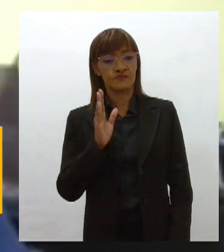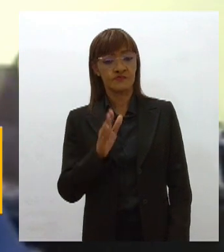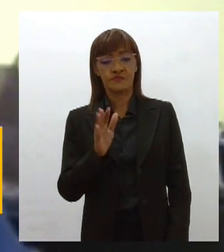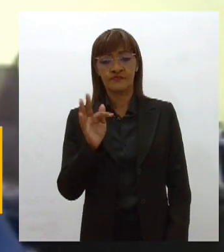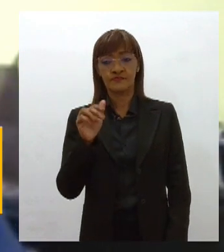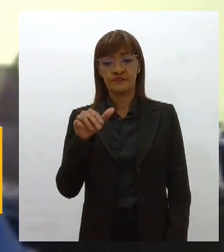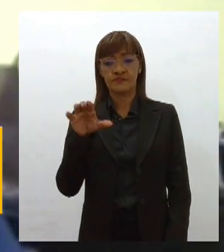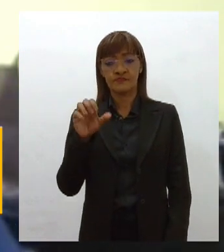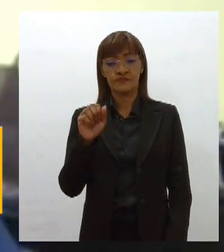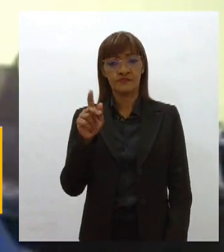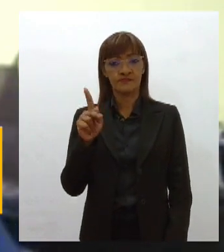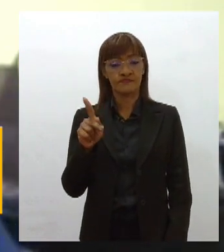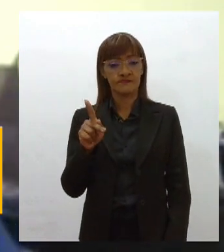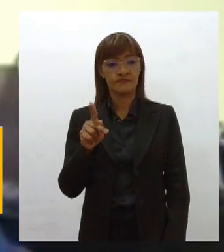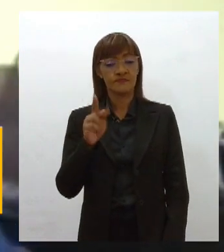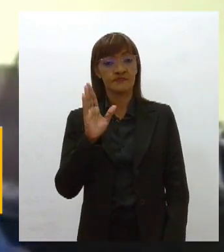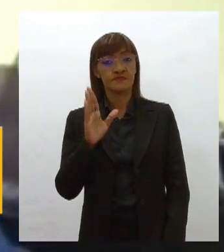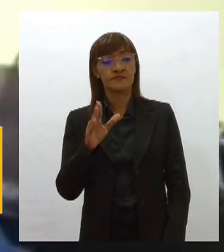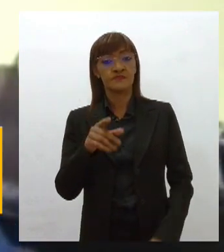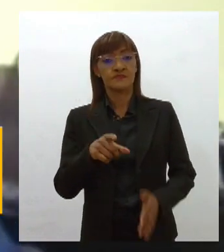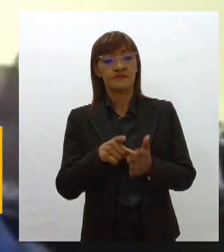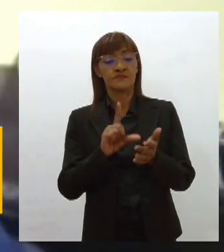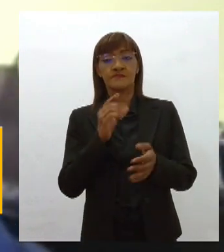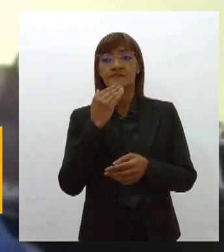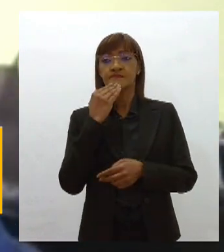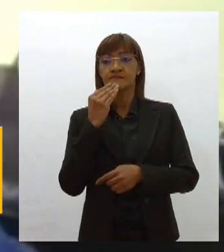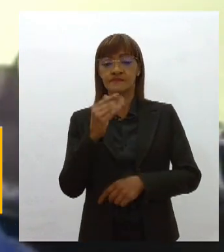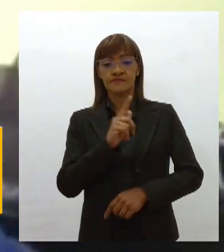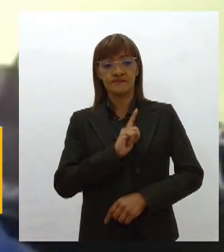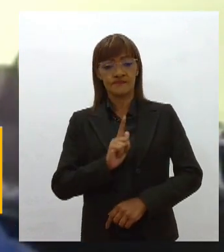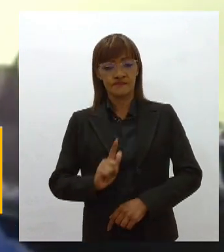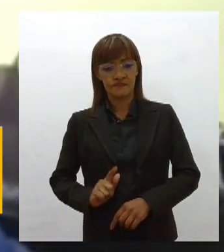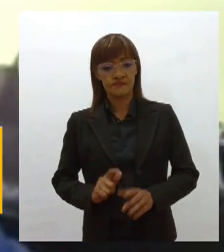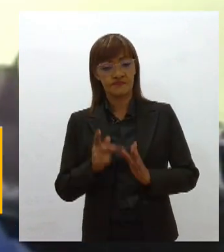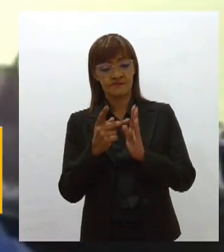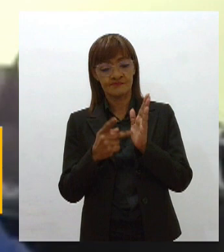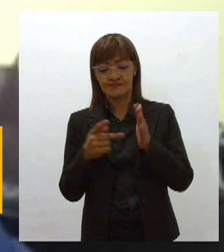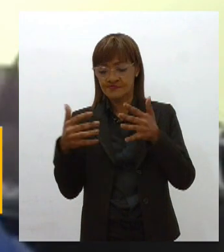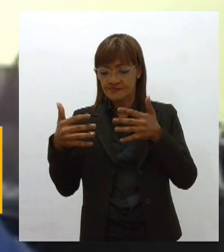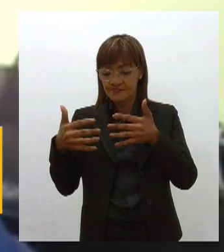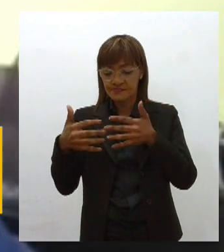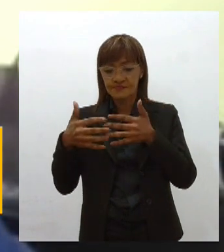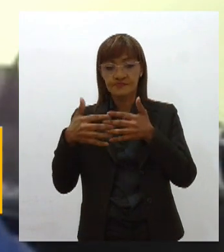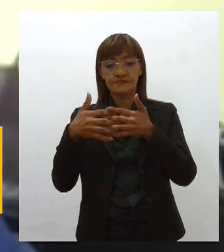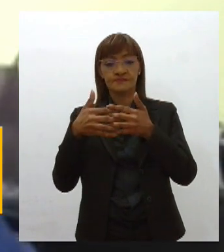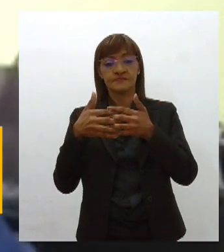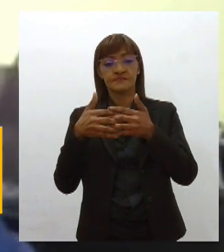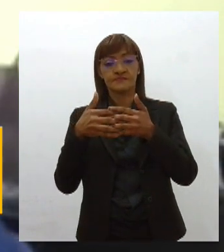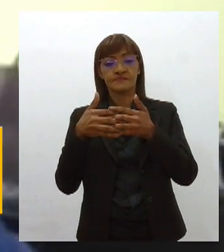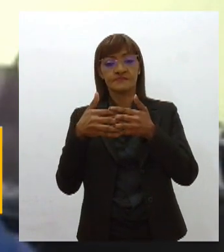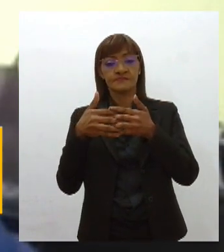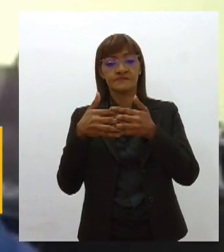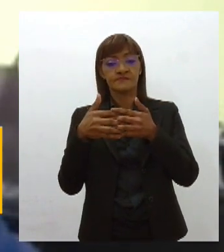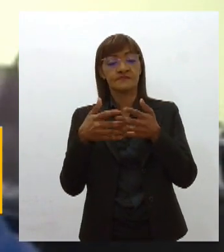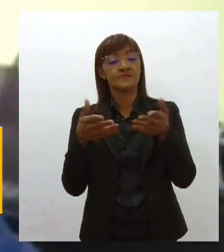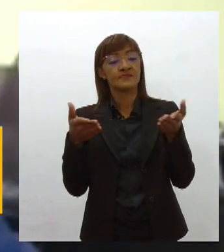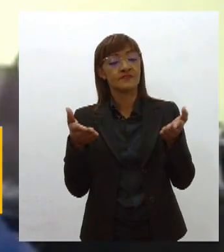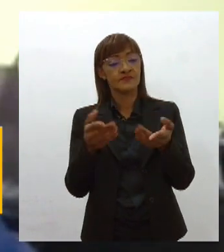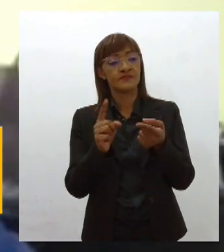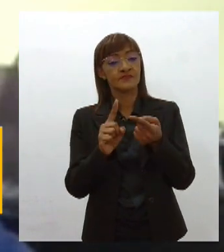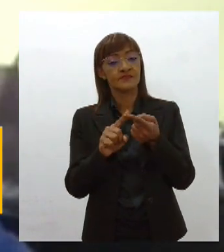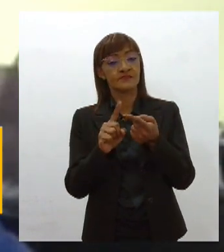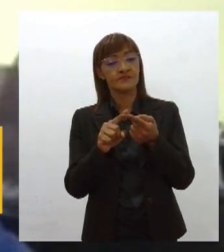vivíamos pedindo ao governador para a gente instituir, casou tudo e aí a gente está também com a lei